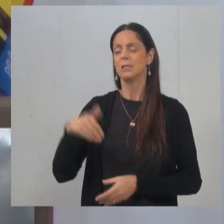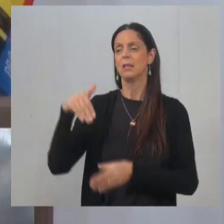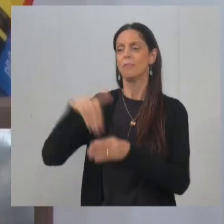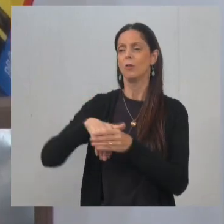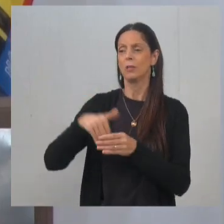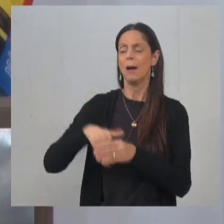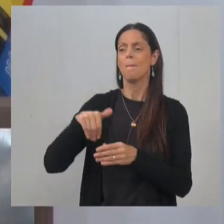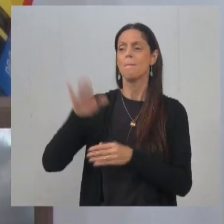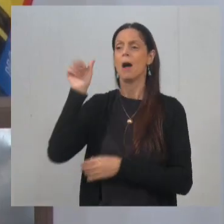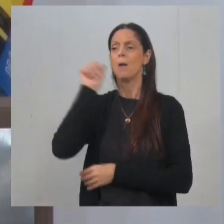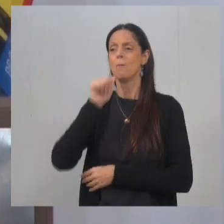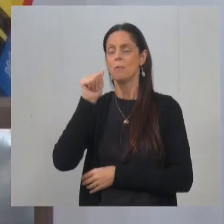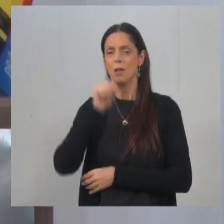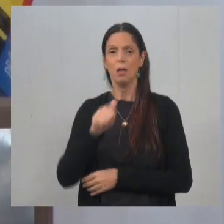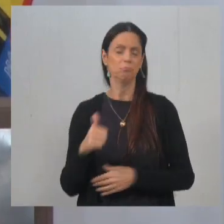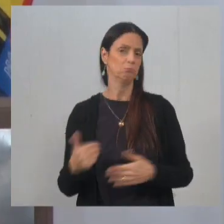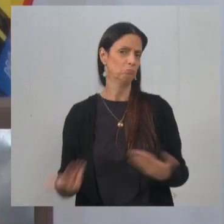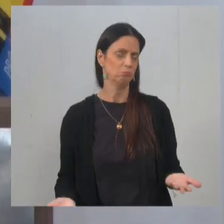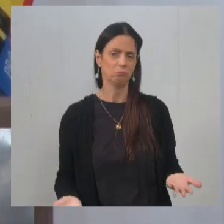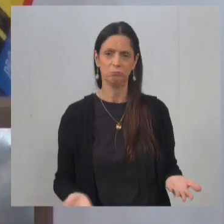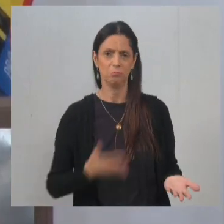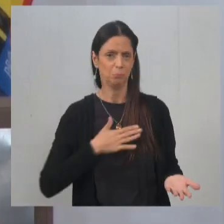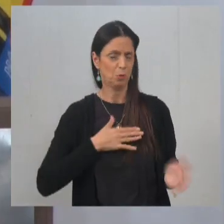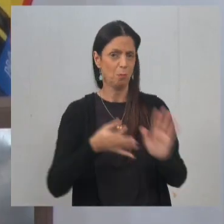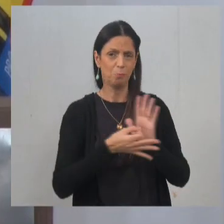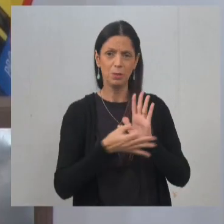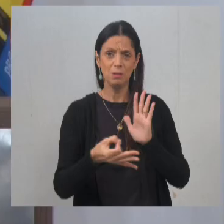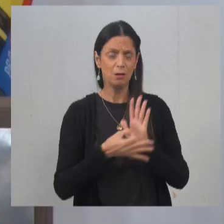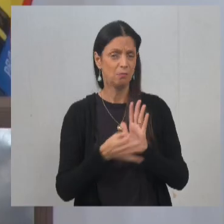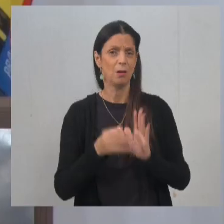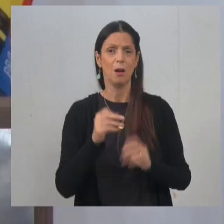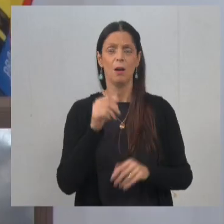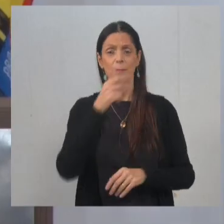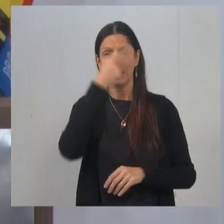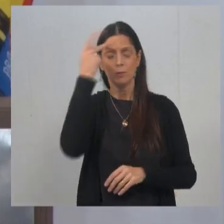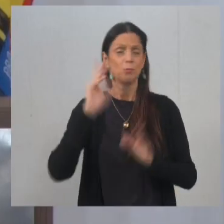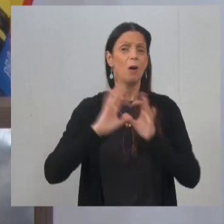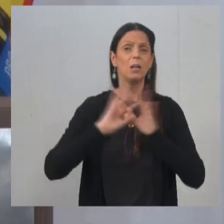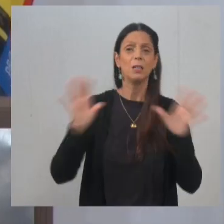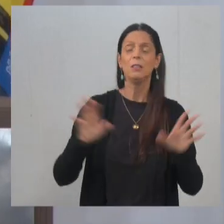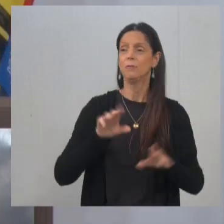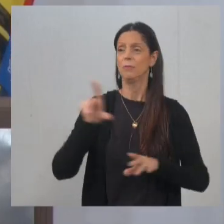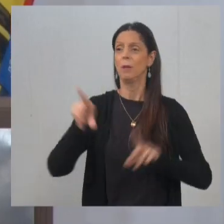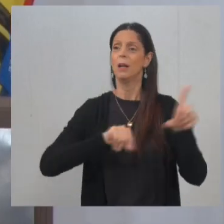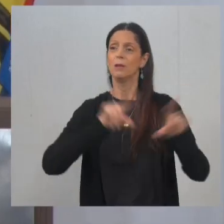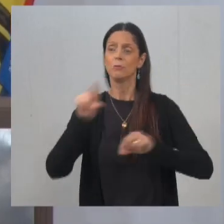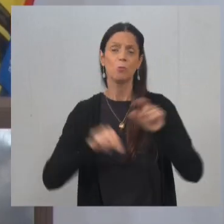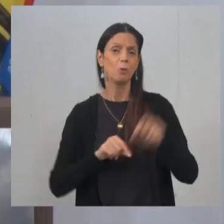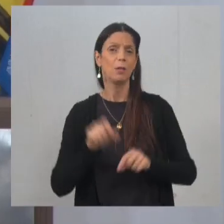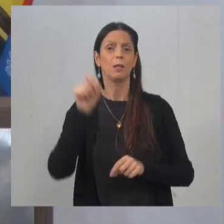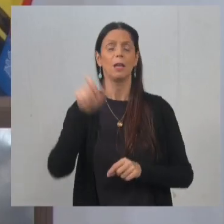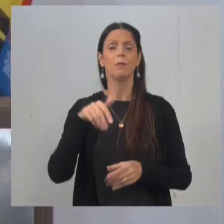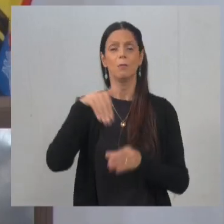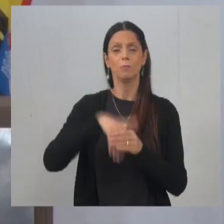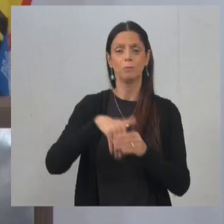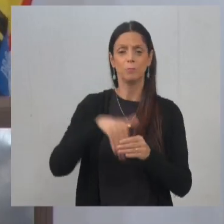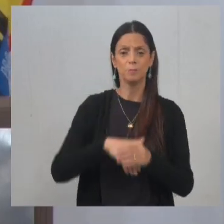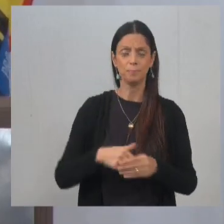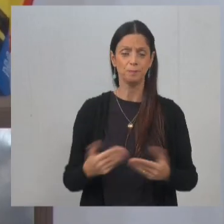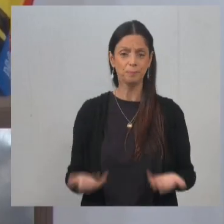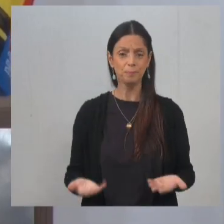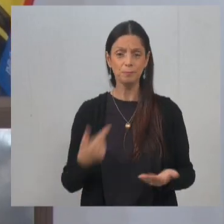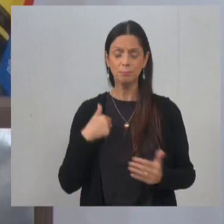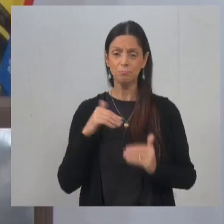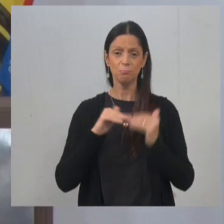homem, mulher, LGBT, enfim, como teve projeto aqui nessa casa, para que tivesse uma cota de percentual em relação à formação de mesa. Eu sou